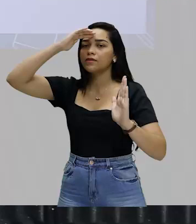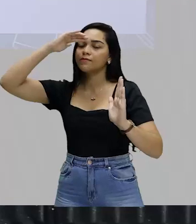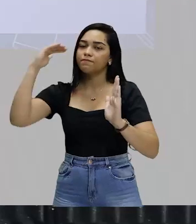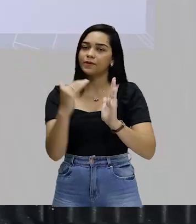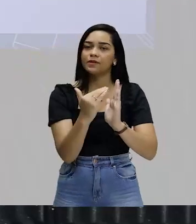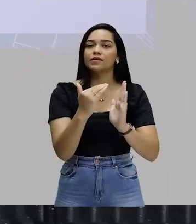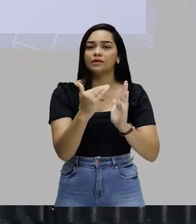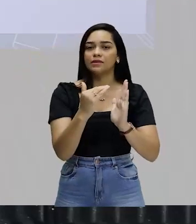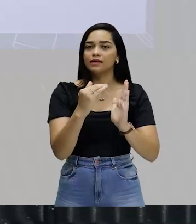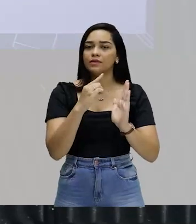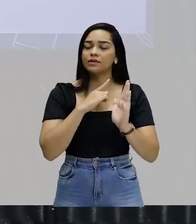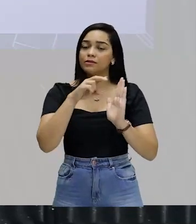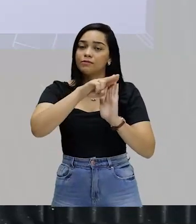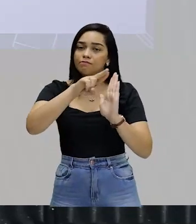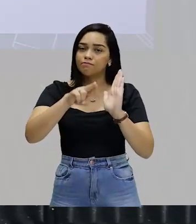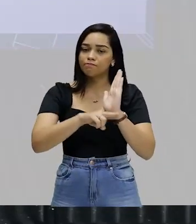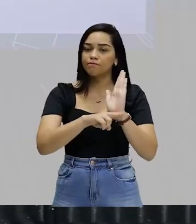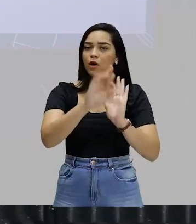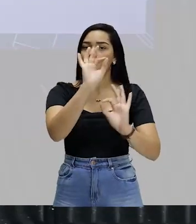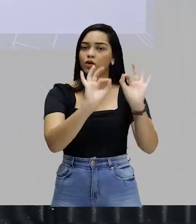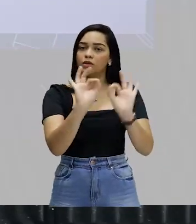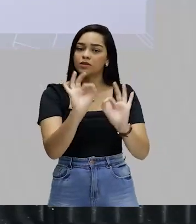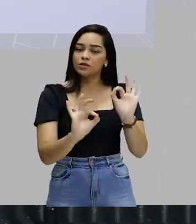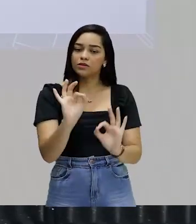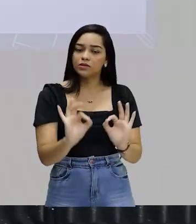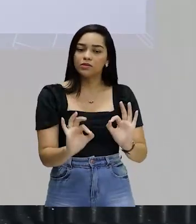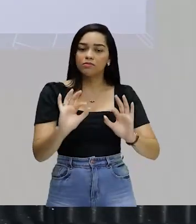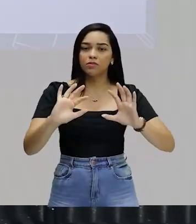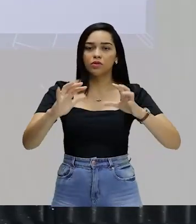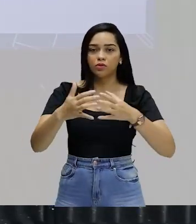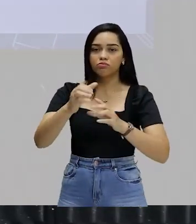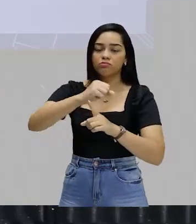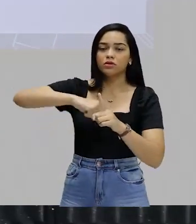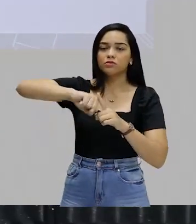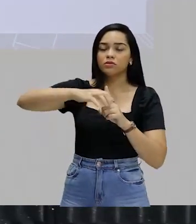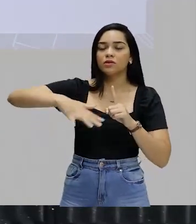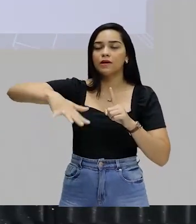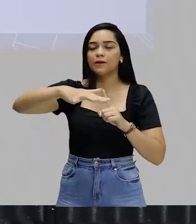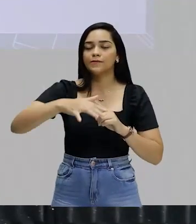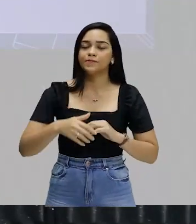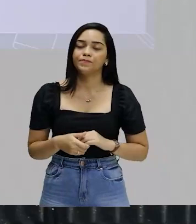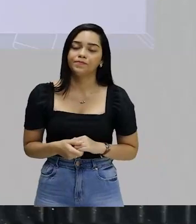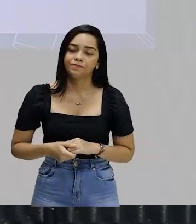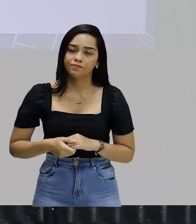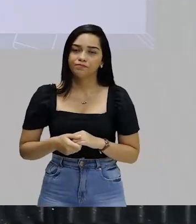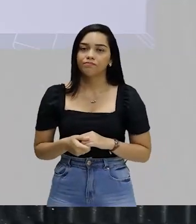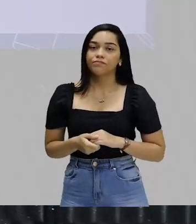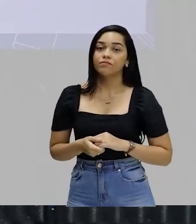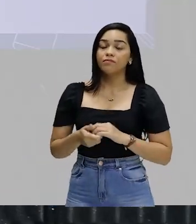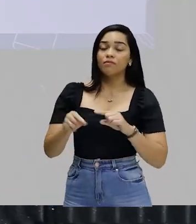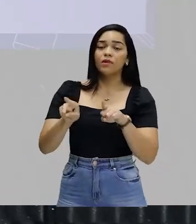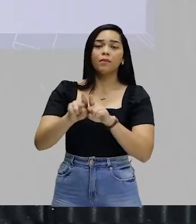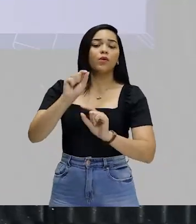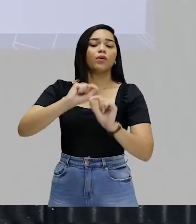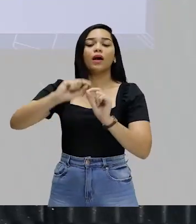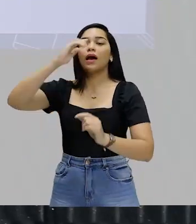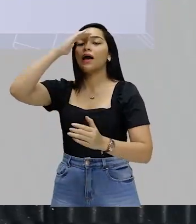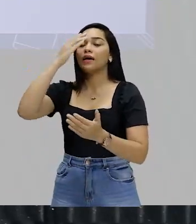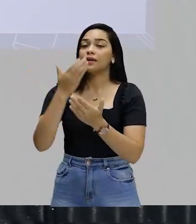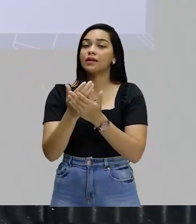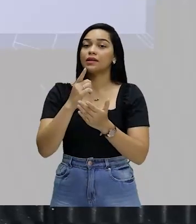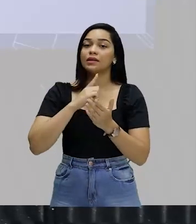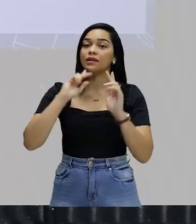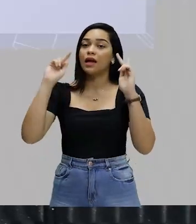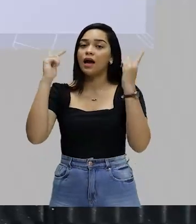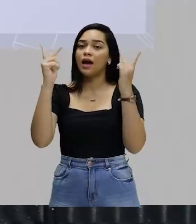com as regras e normas estabelecidas pelo conjunto da sociedade. Dela, acredita-se que a